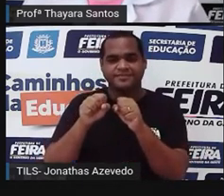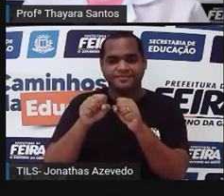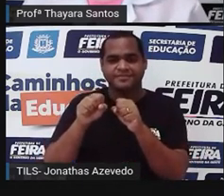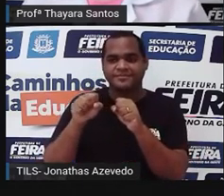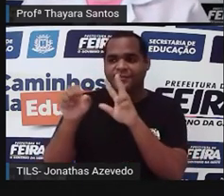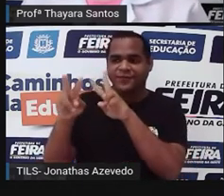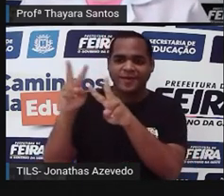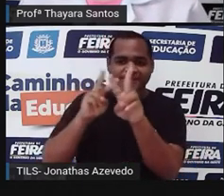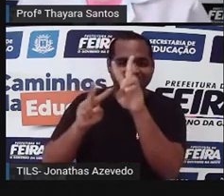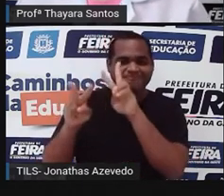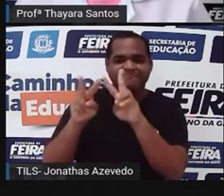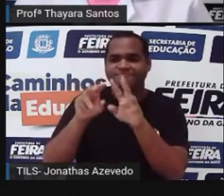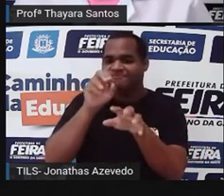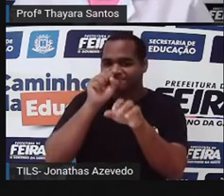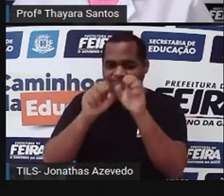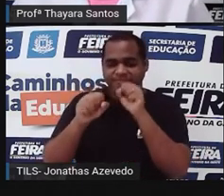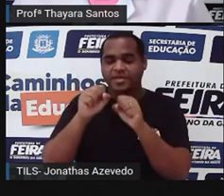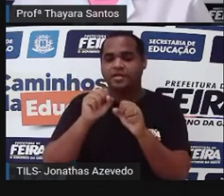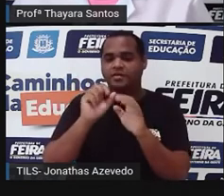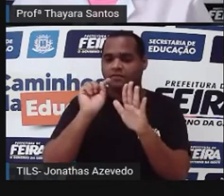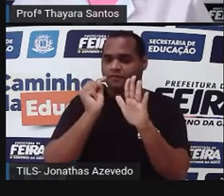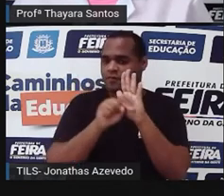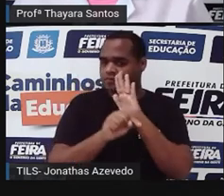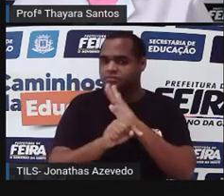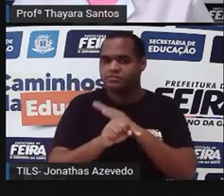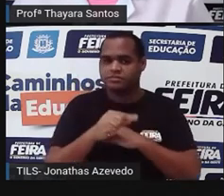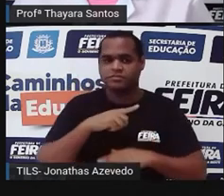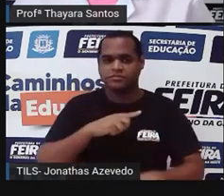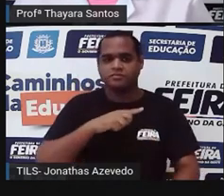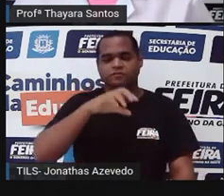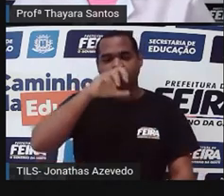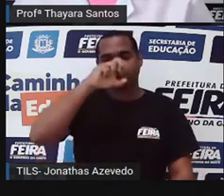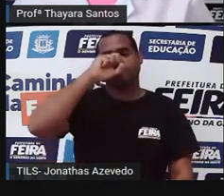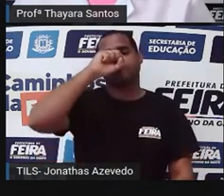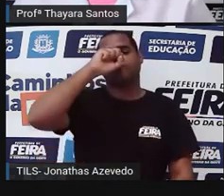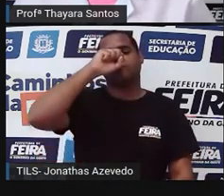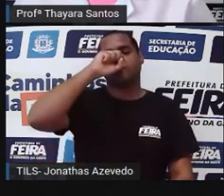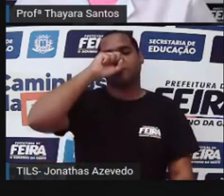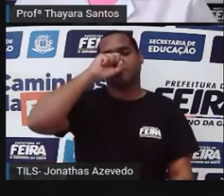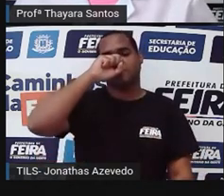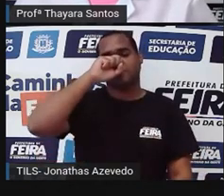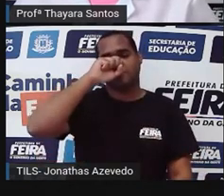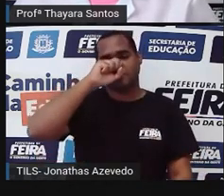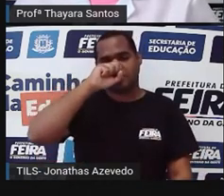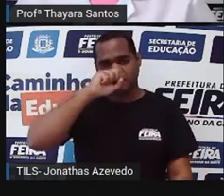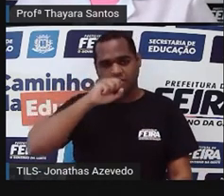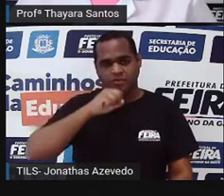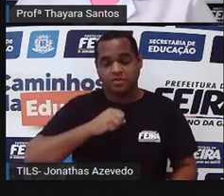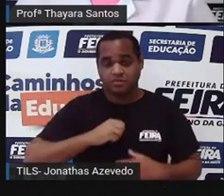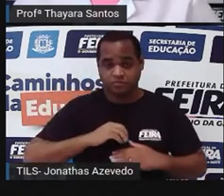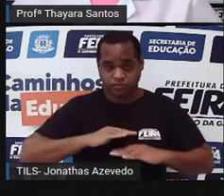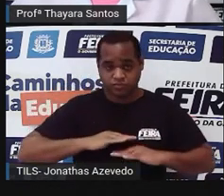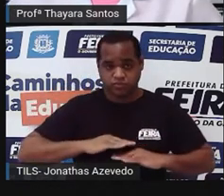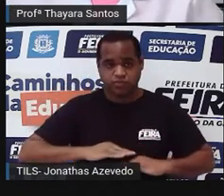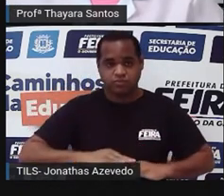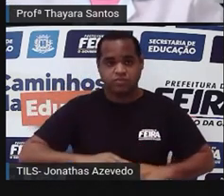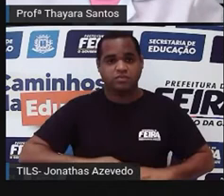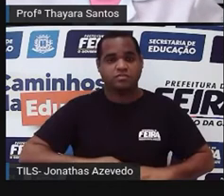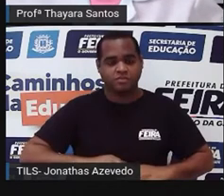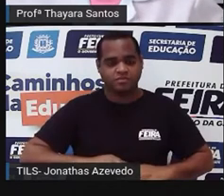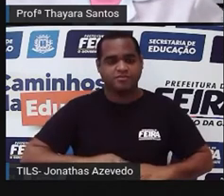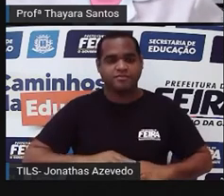respira bem fundo, esse diafragma, ele baixa justamente para